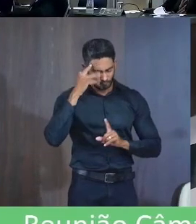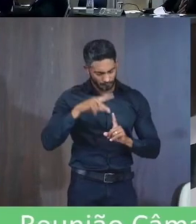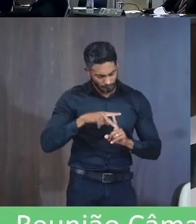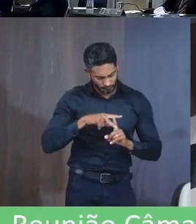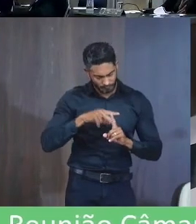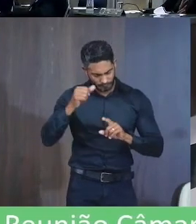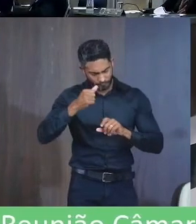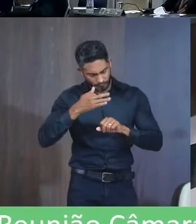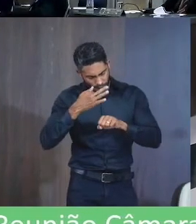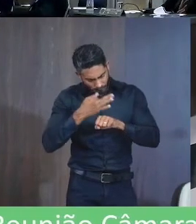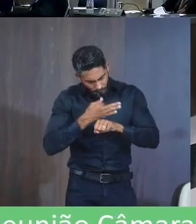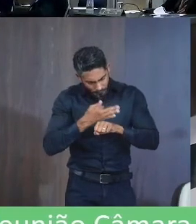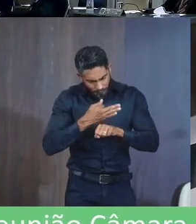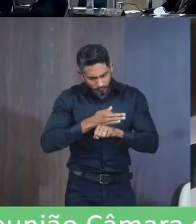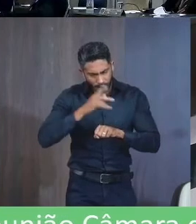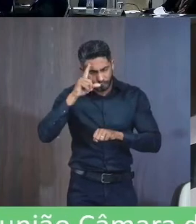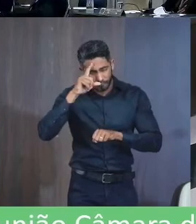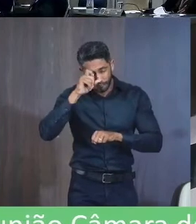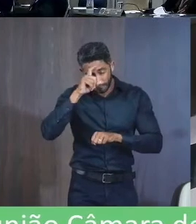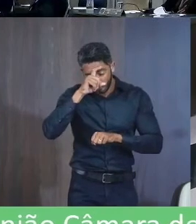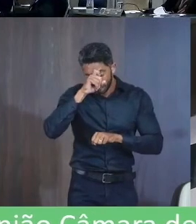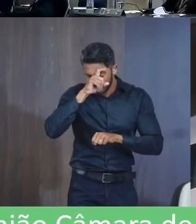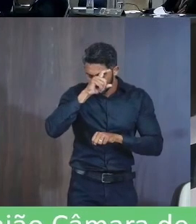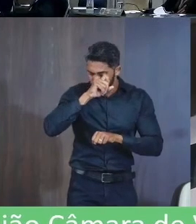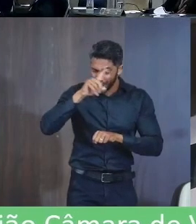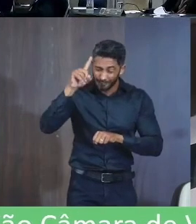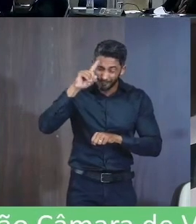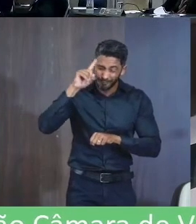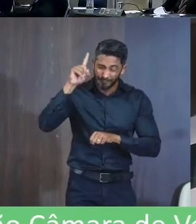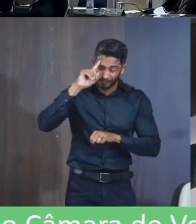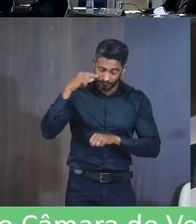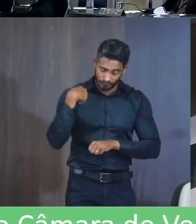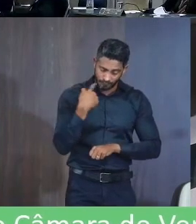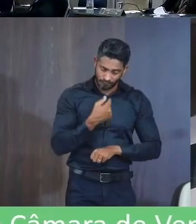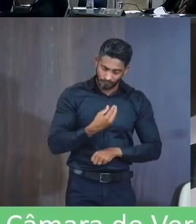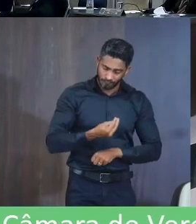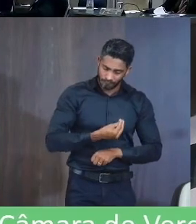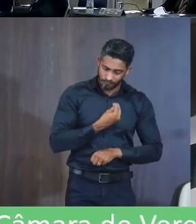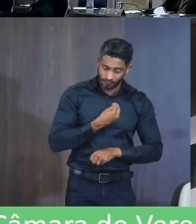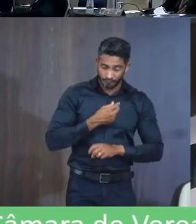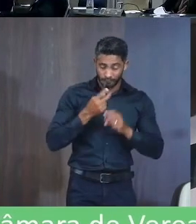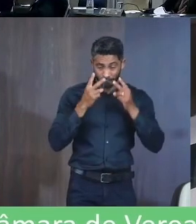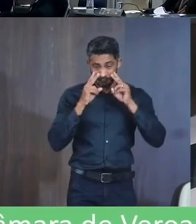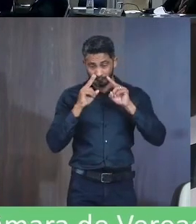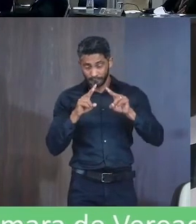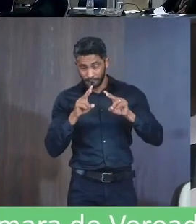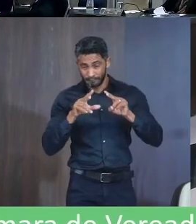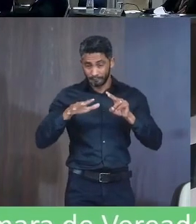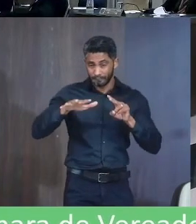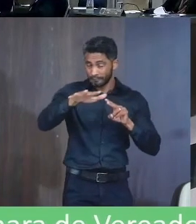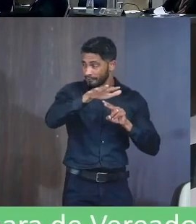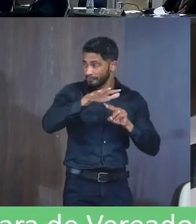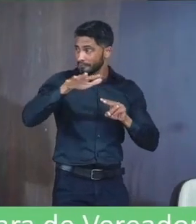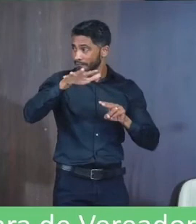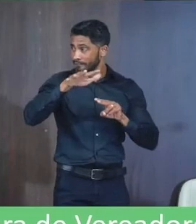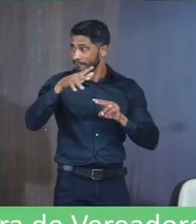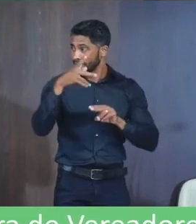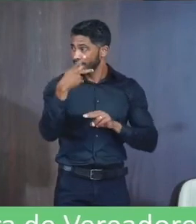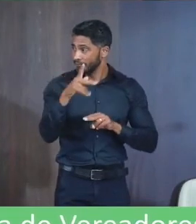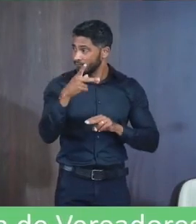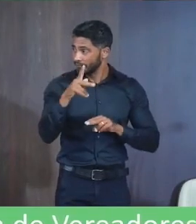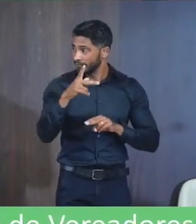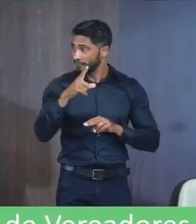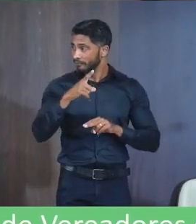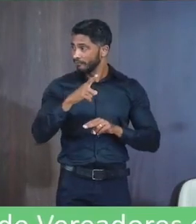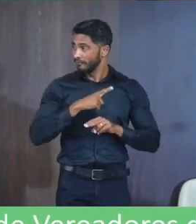As dificuldades É uma luta Constante Em nossas vidas Mas se a gente Levar para o âmbito Principalmente Daqueles que